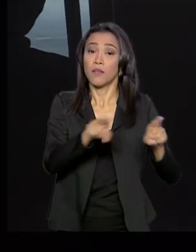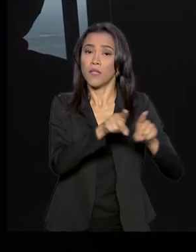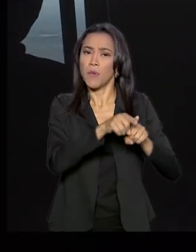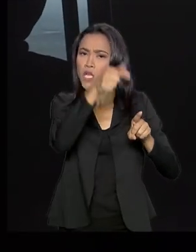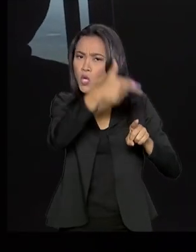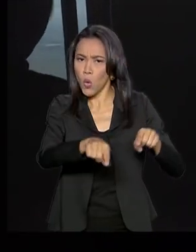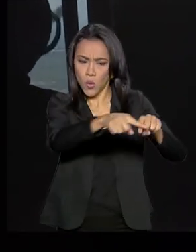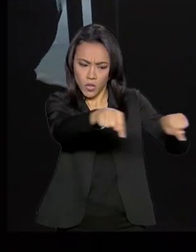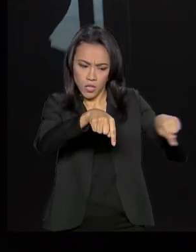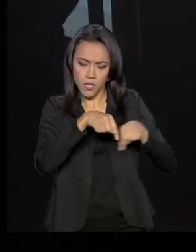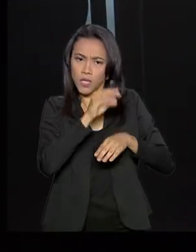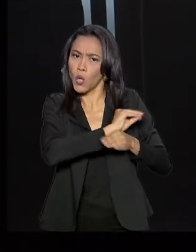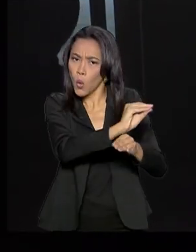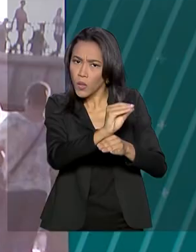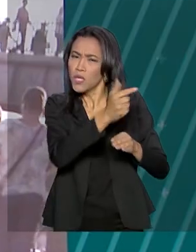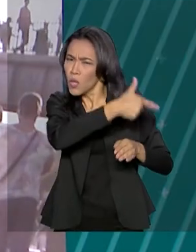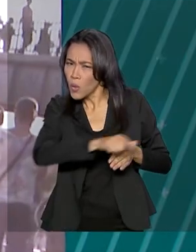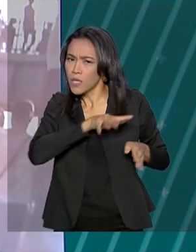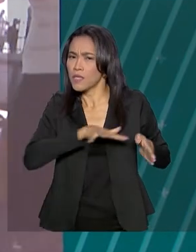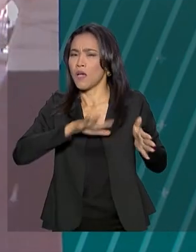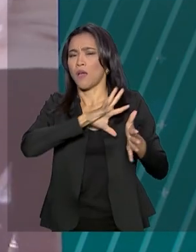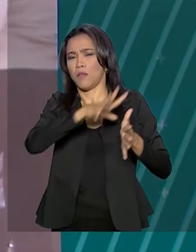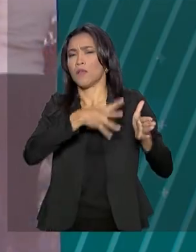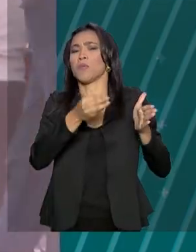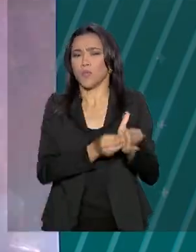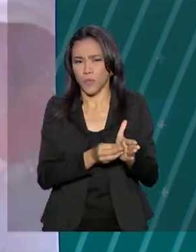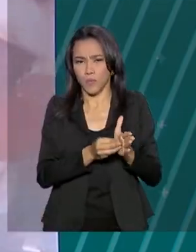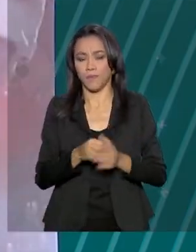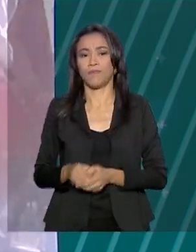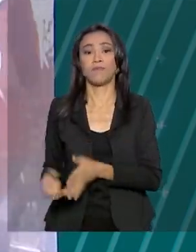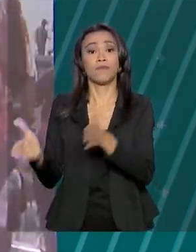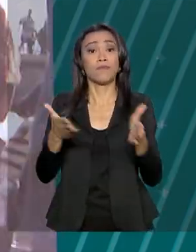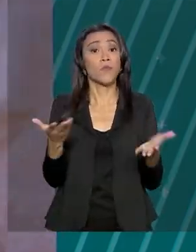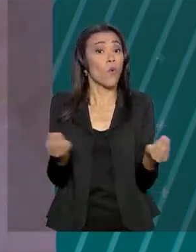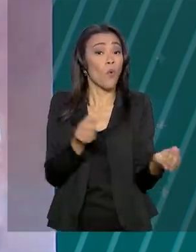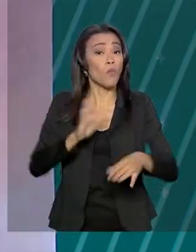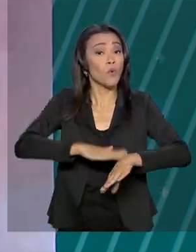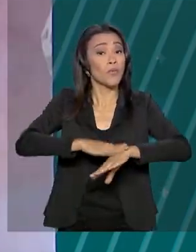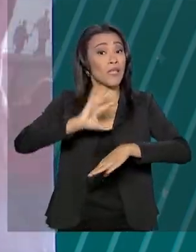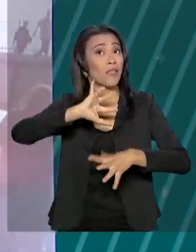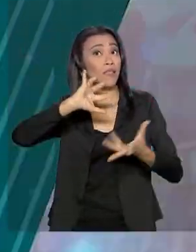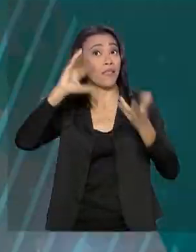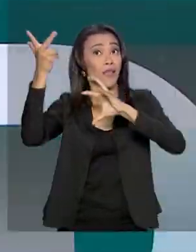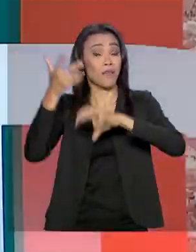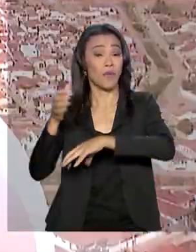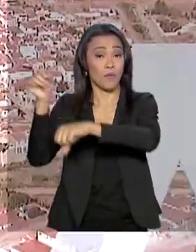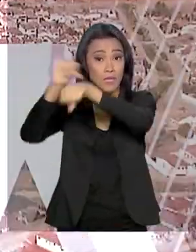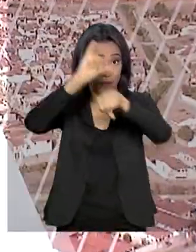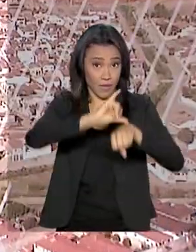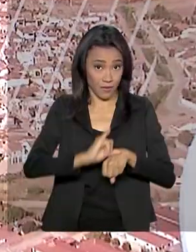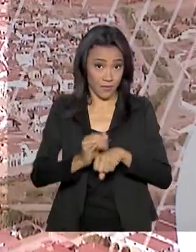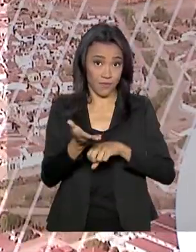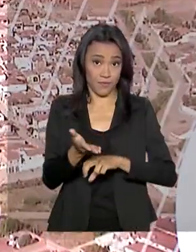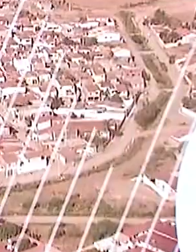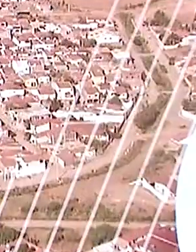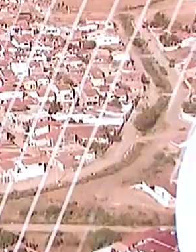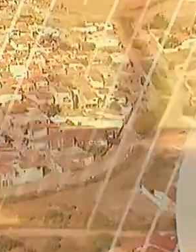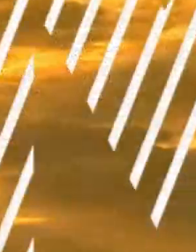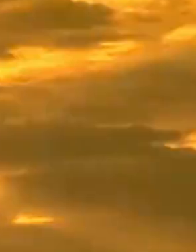dos estados da Amazônia ilegal. Hora de saber como fica o tempo em algumas capitais.